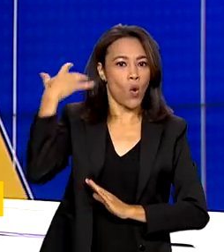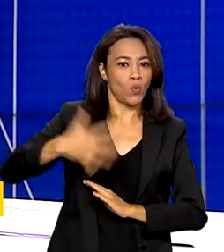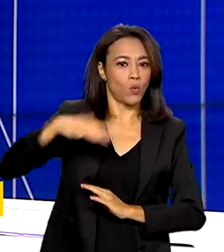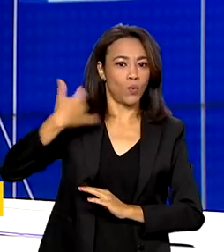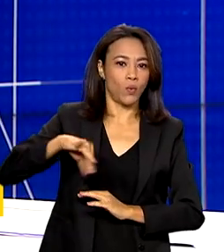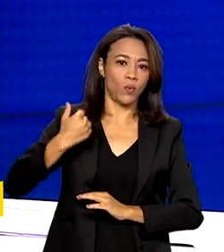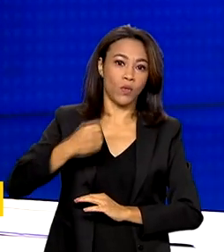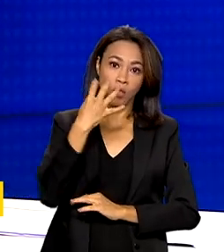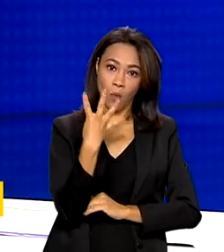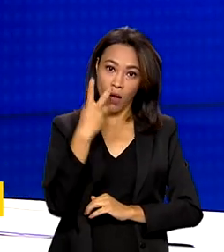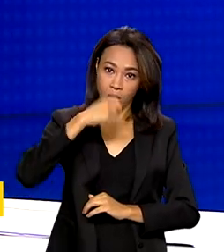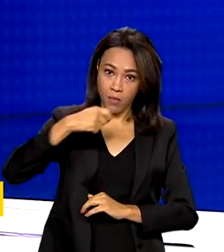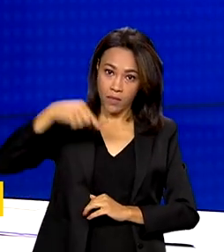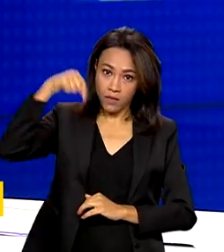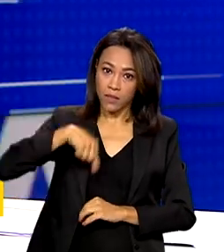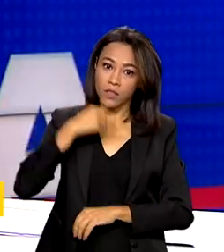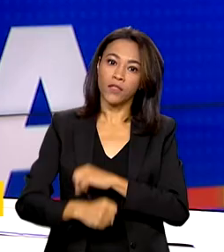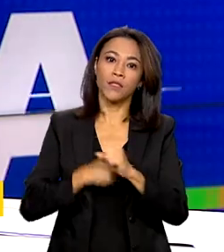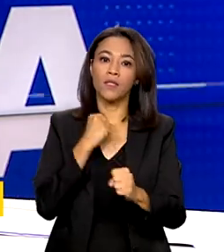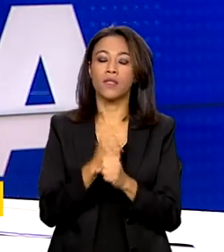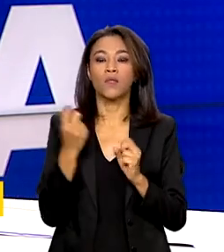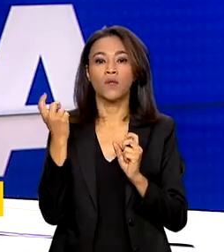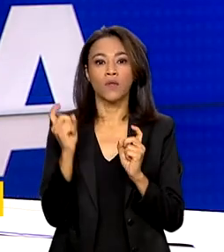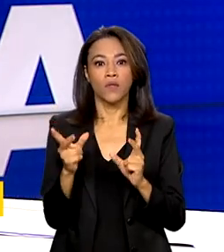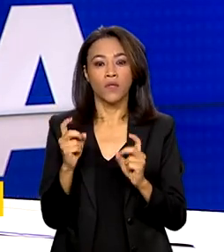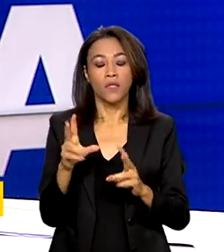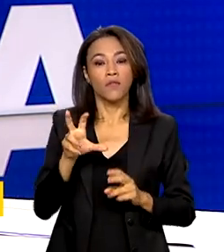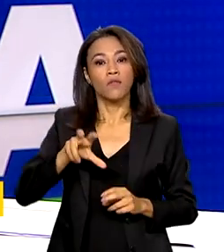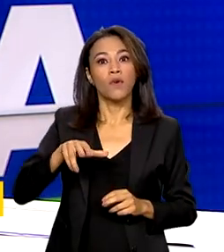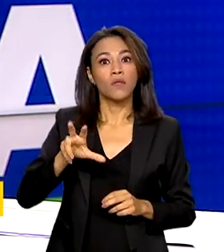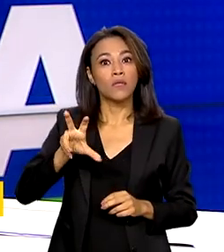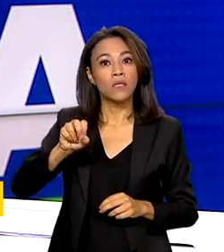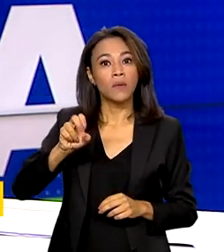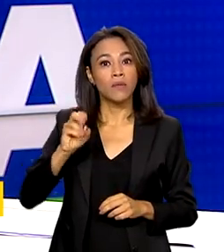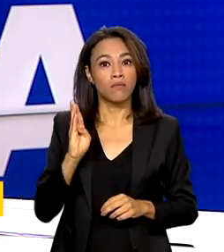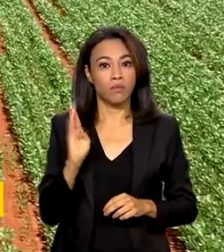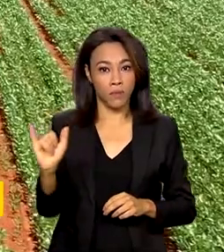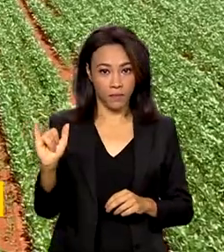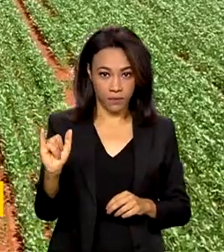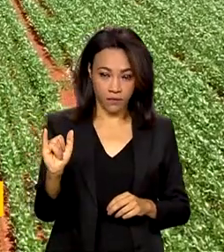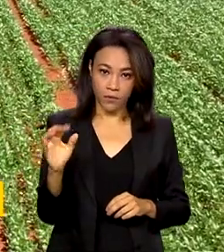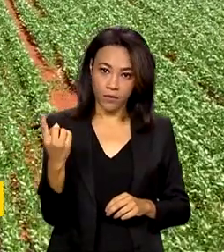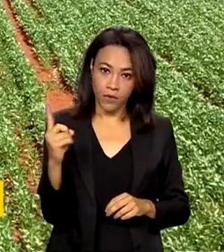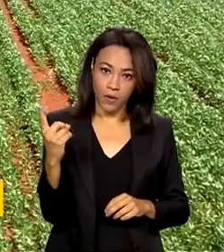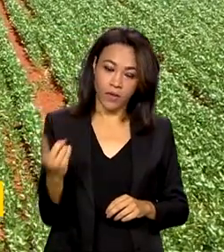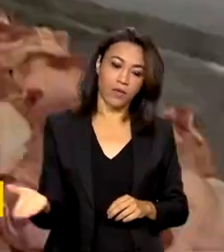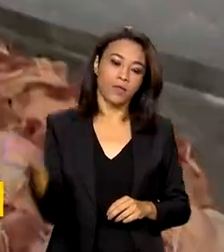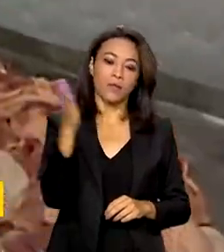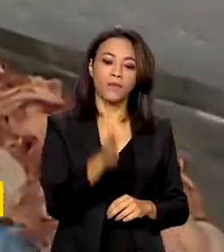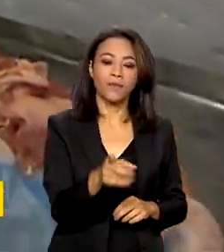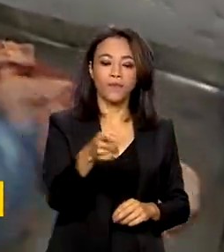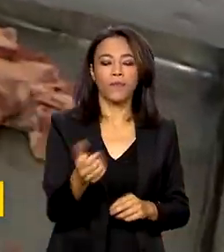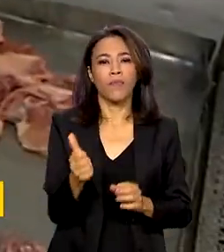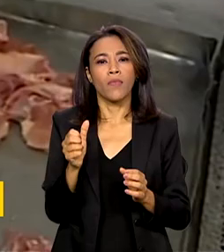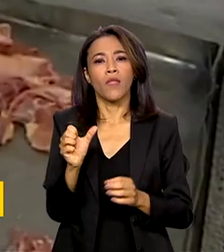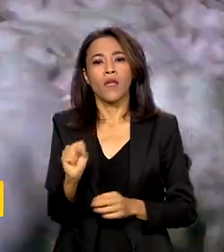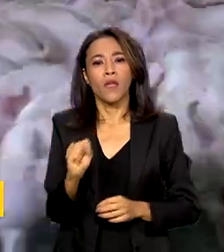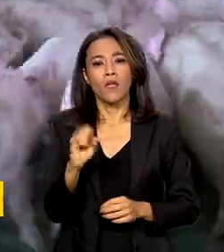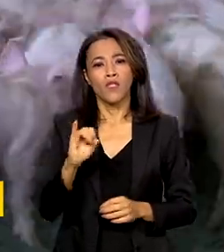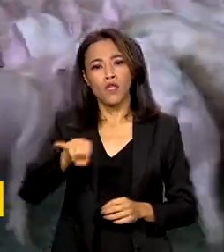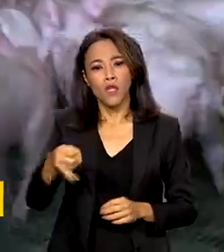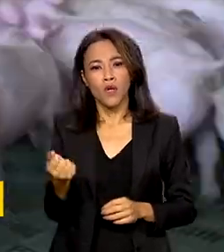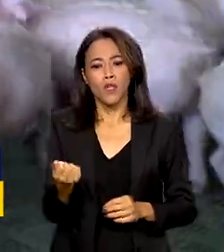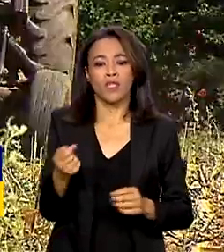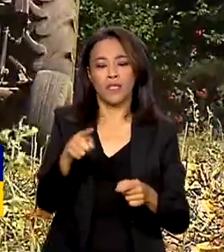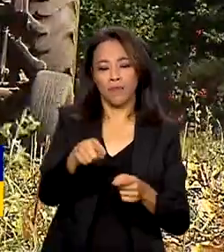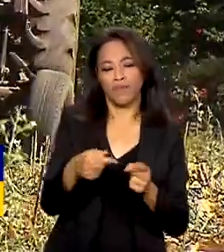deste ano. As vendas externas superaram 50 bilhões de dólares. Soja, carnes de frango e